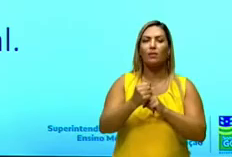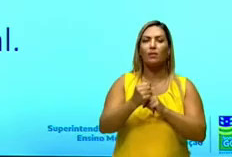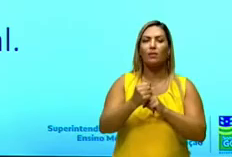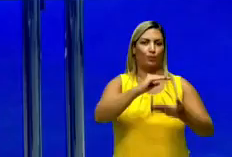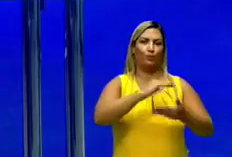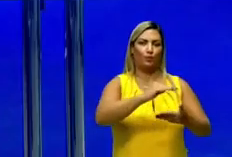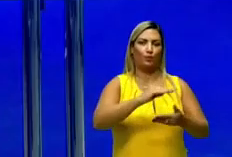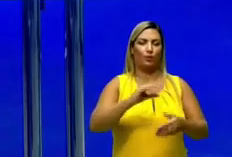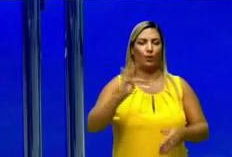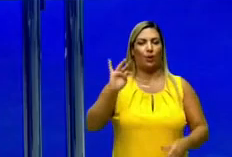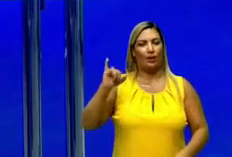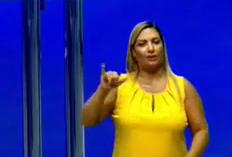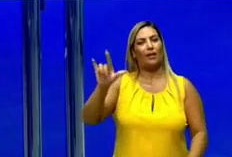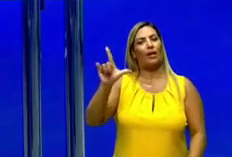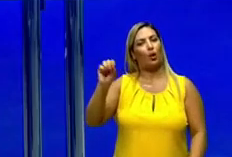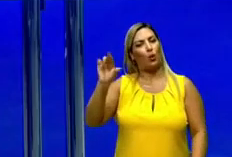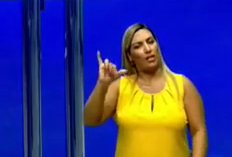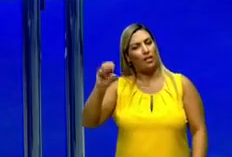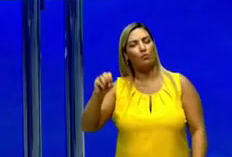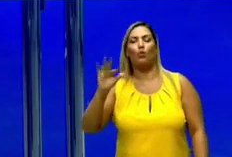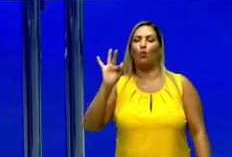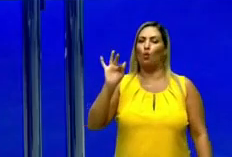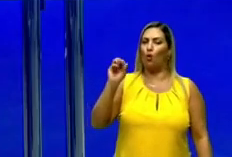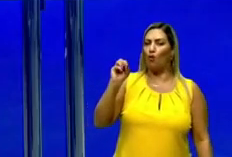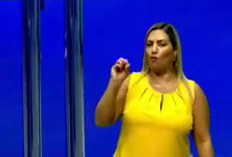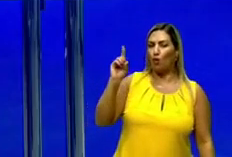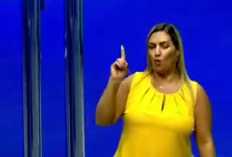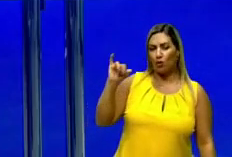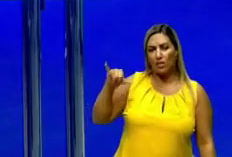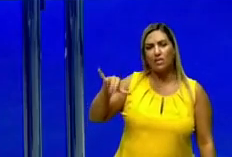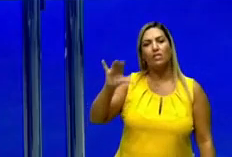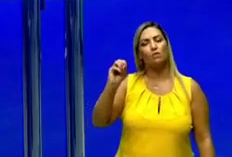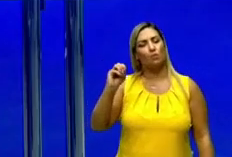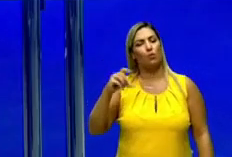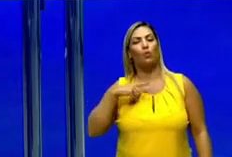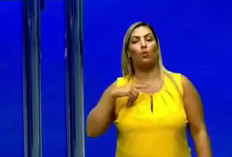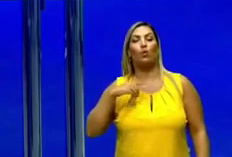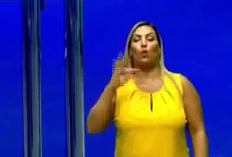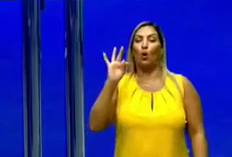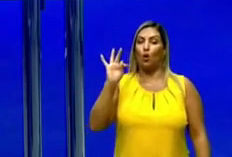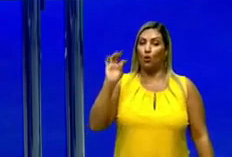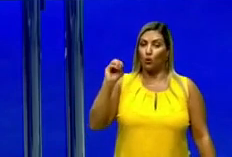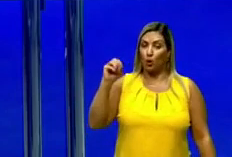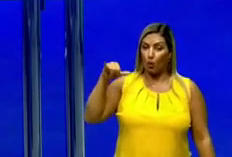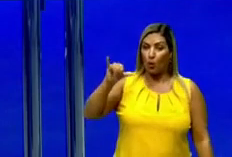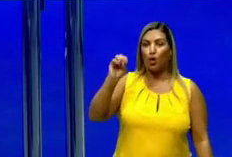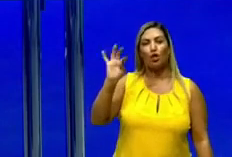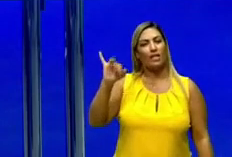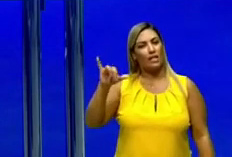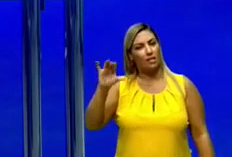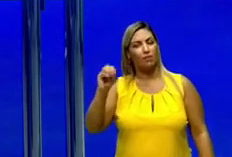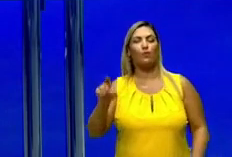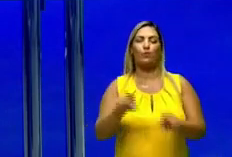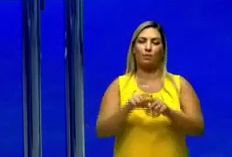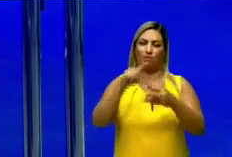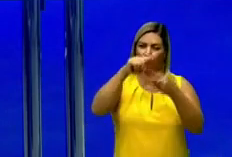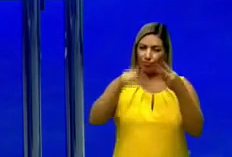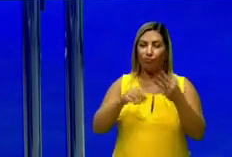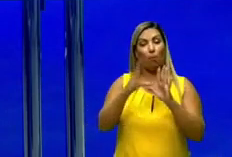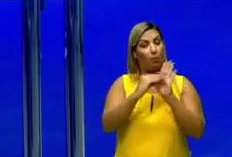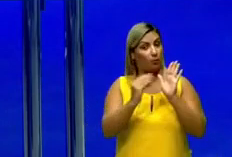vai ver o taylorismo, o fordismo ou até mesmo o toyotismo. Modelos de produção que vão buscar aí